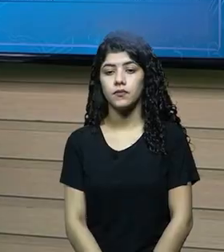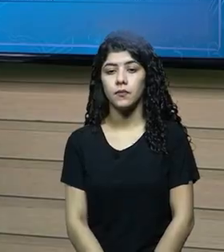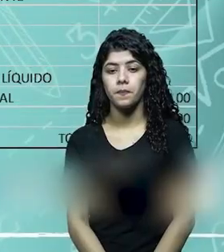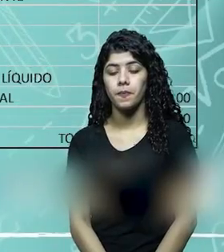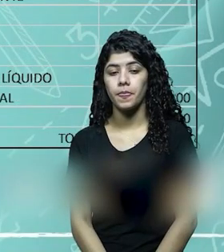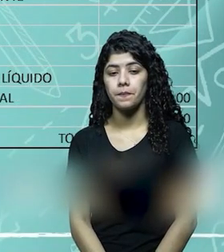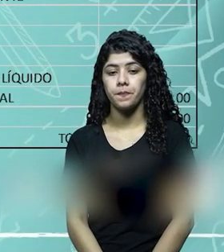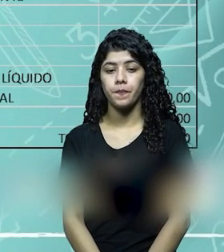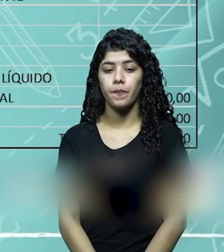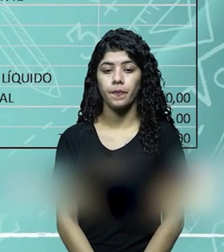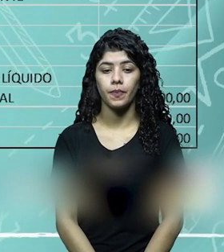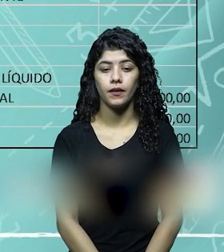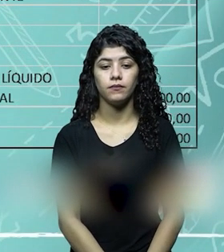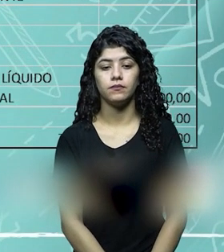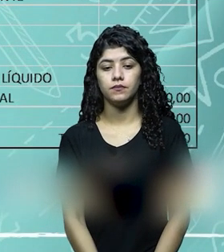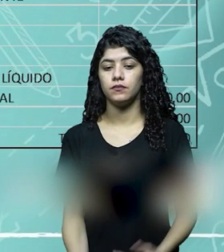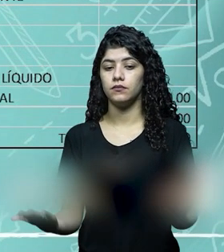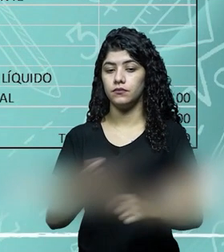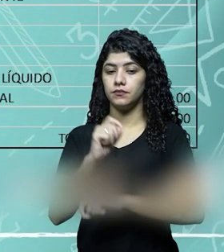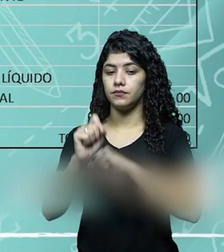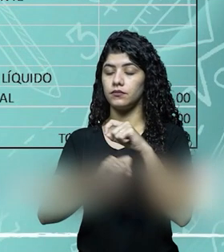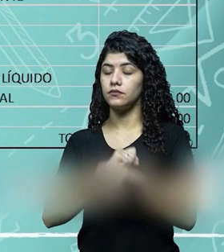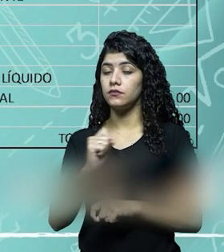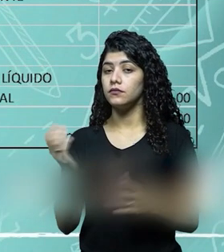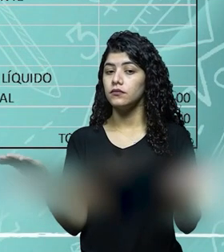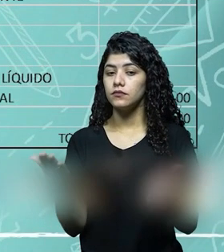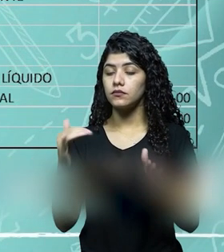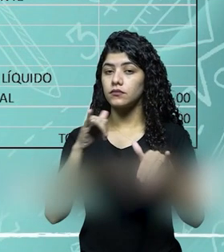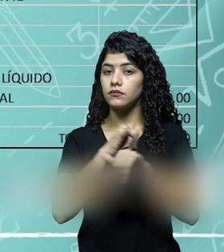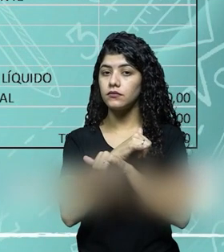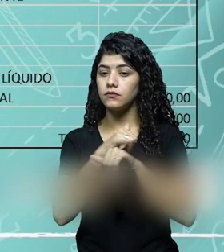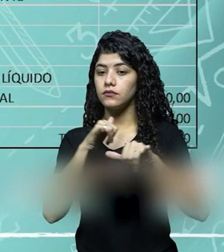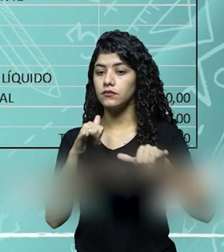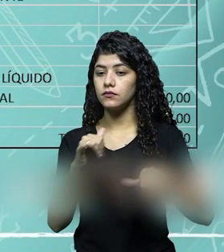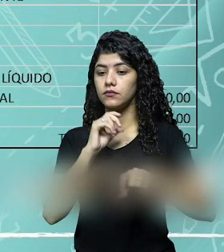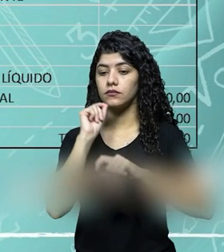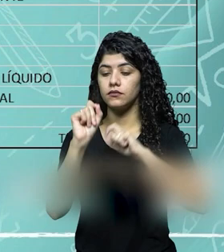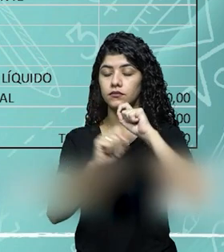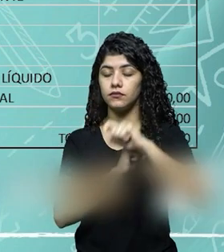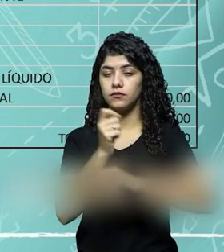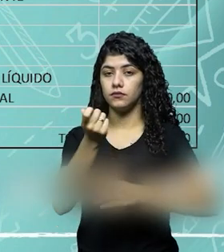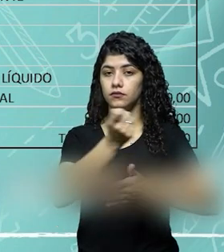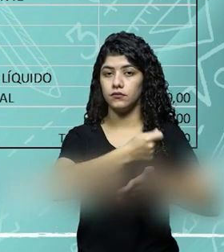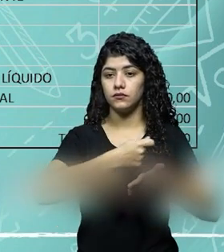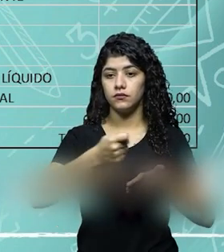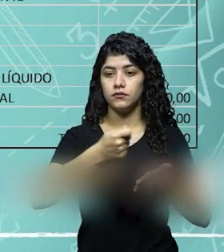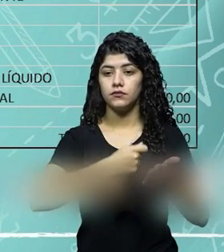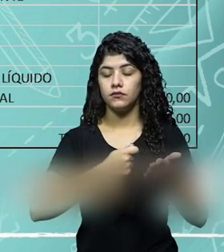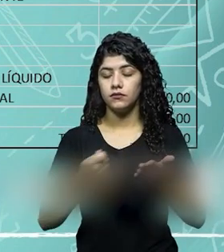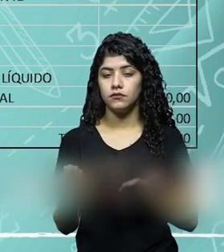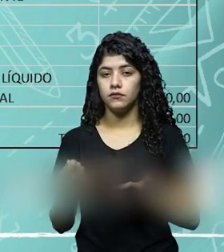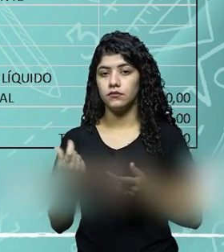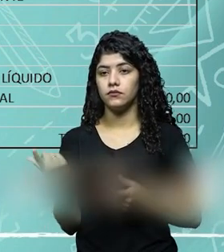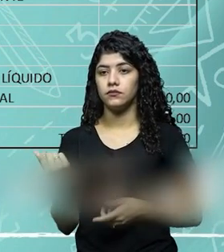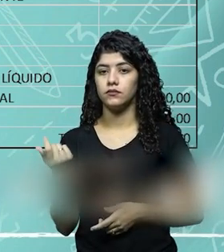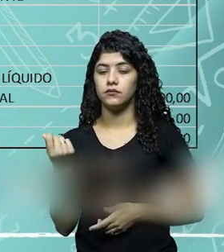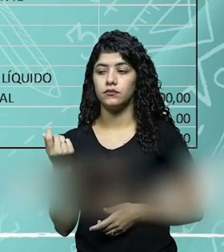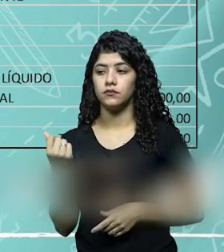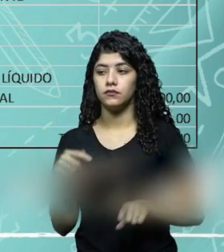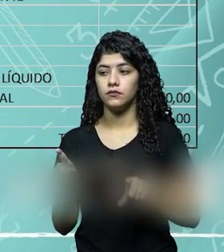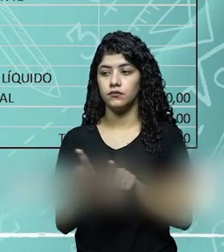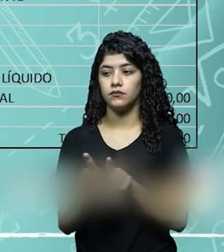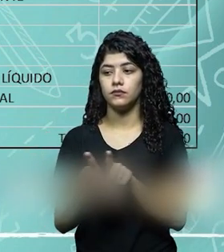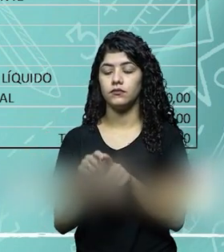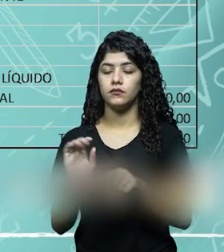patrimonial, então olha só, trazendo as informações do resultado, no caso o registro da receita, os